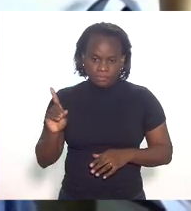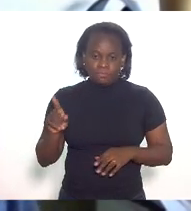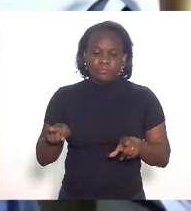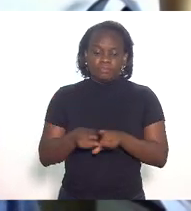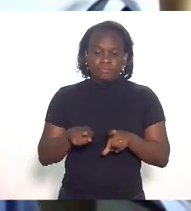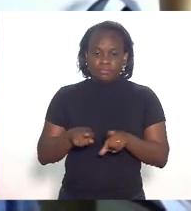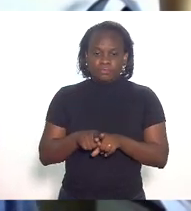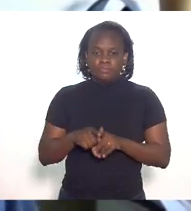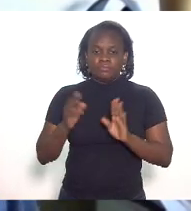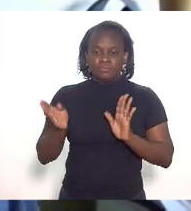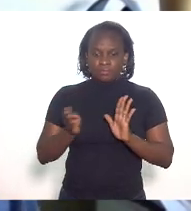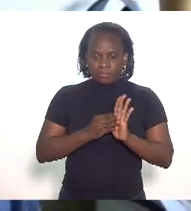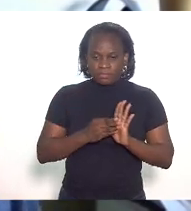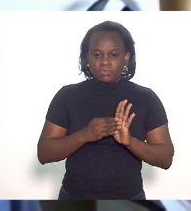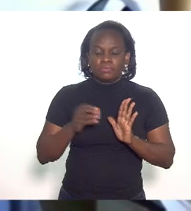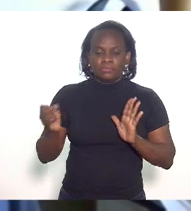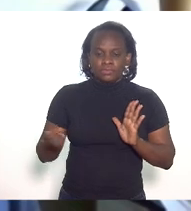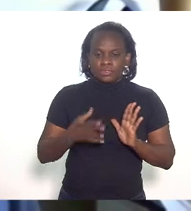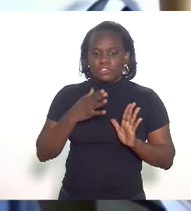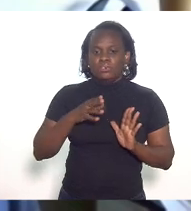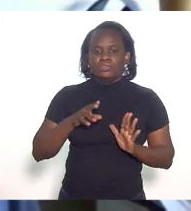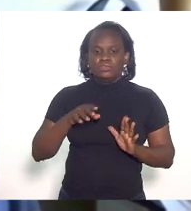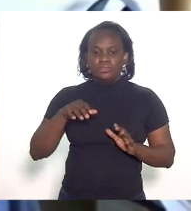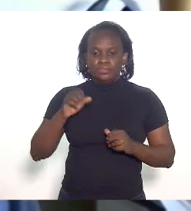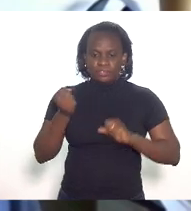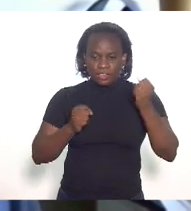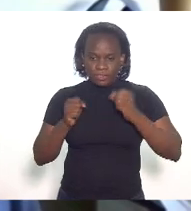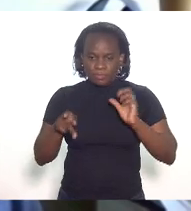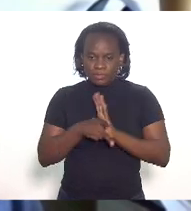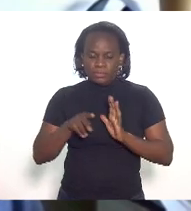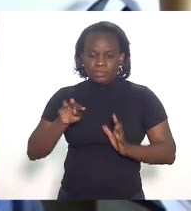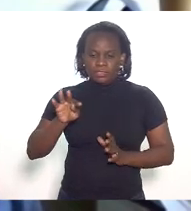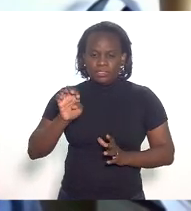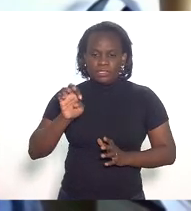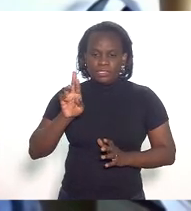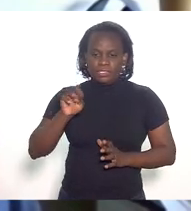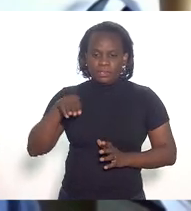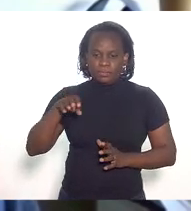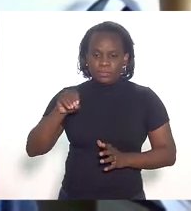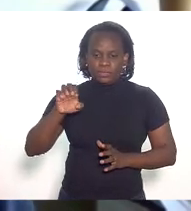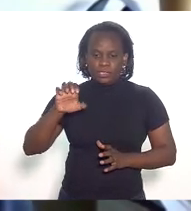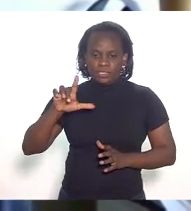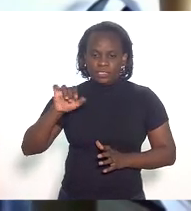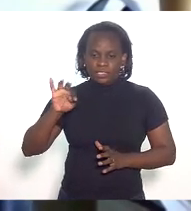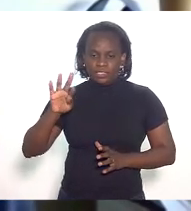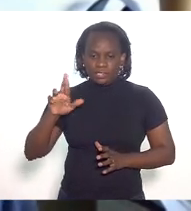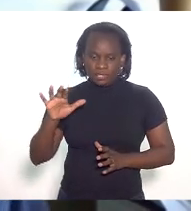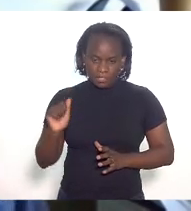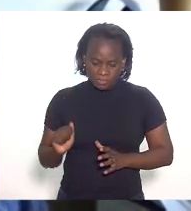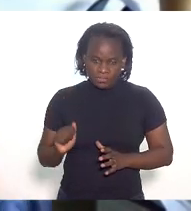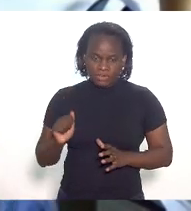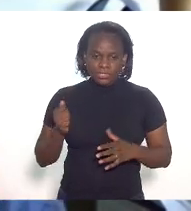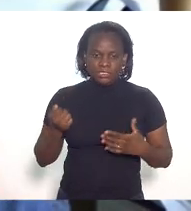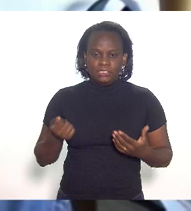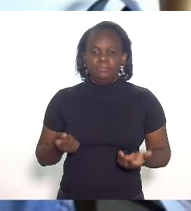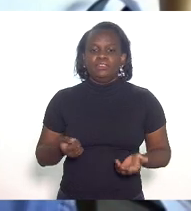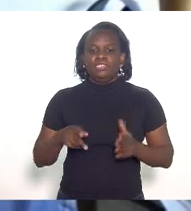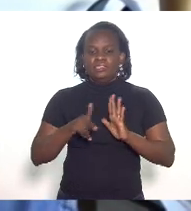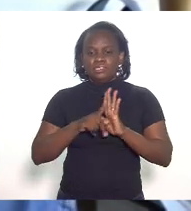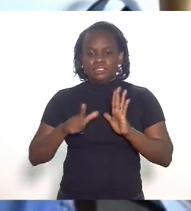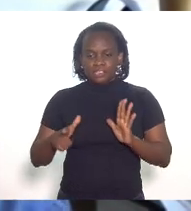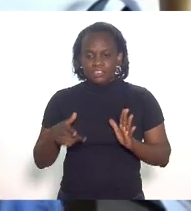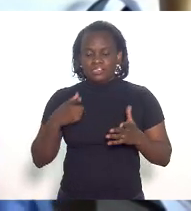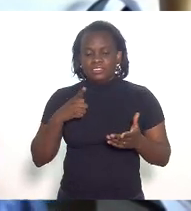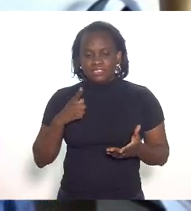a implementação de novas usinas termoelétricas no Estado do Rio de Janeiro. Esse projeto de lei, depois de intensa